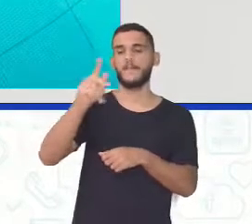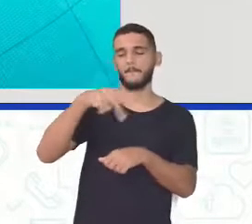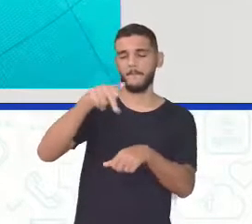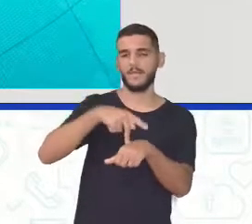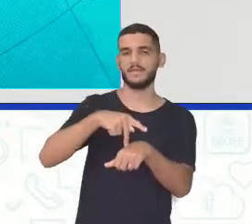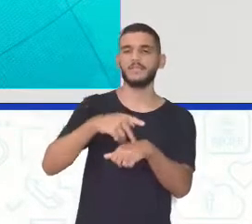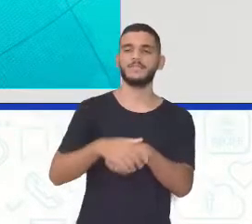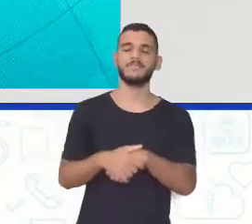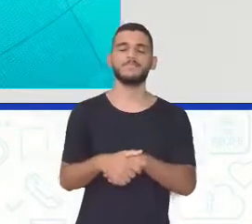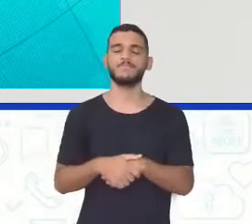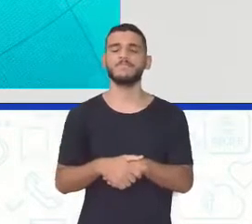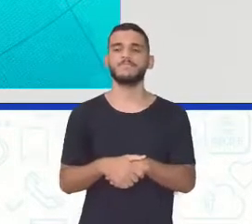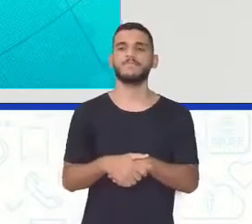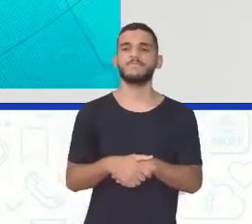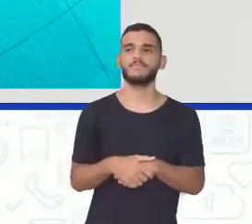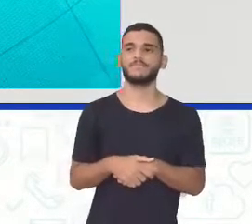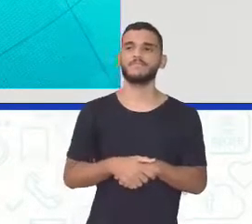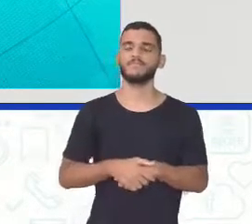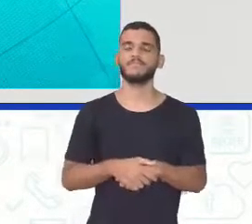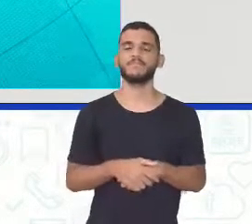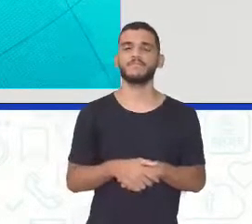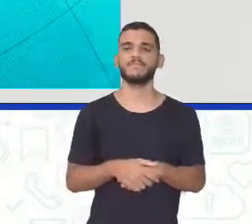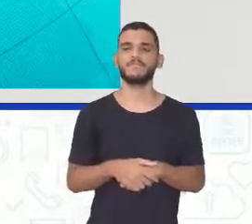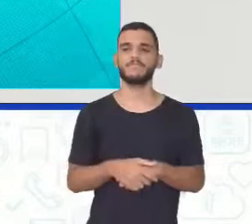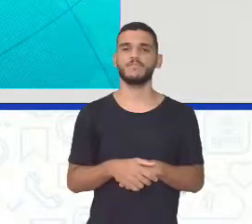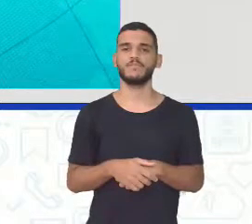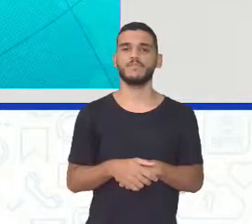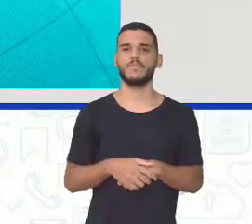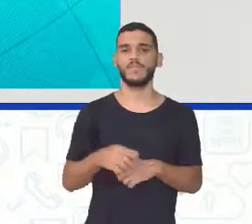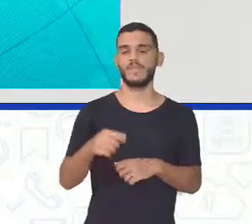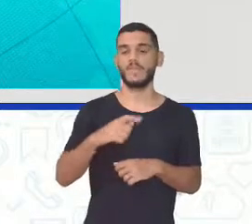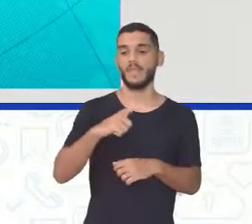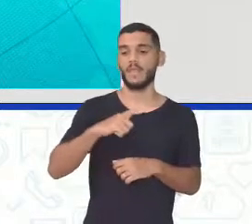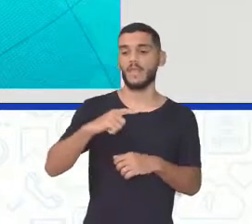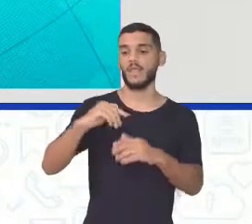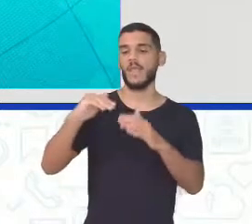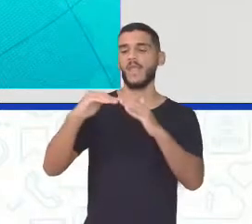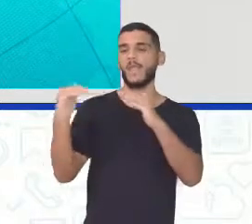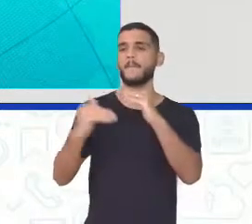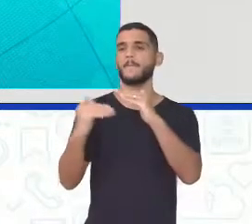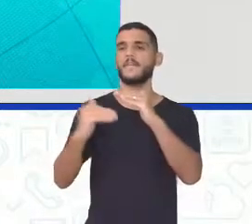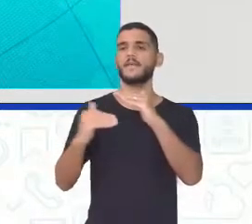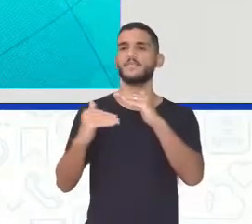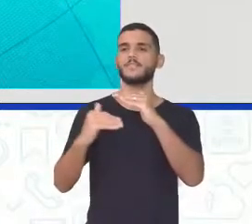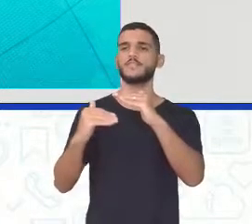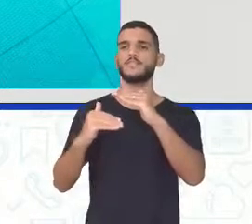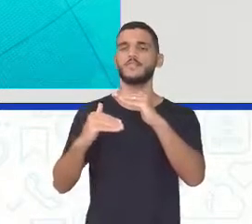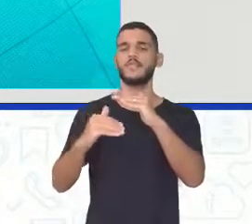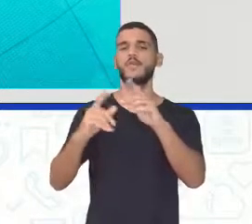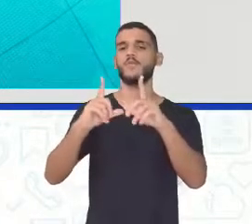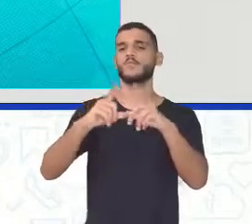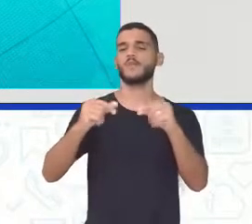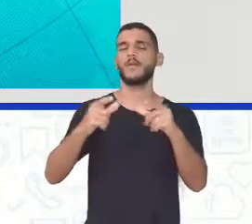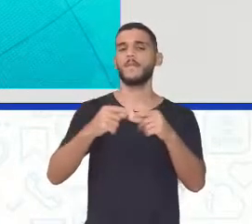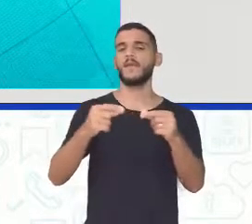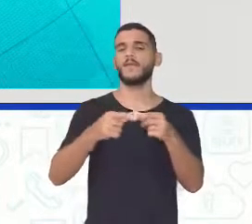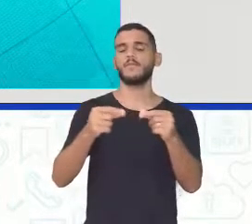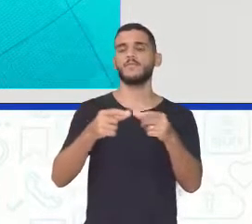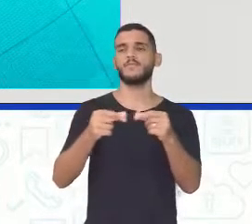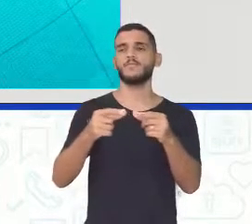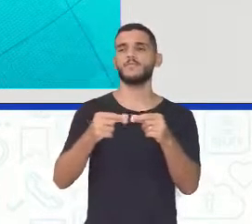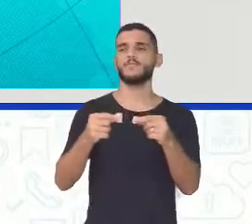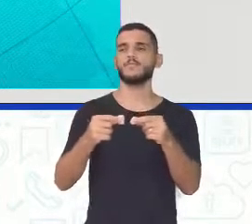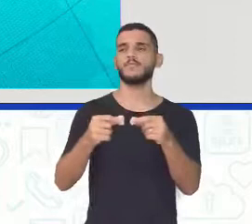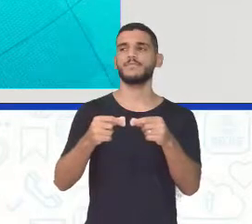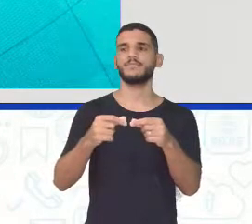Certo? Embaixo ali ó É Já pega a parte É Da Do Japão Sá? Mas